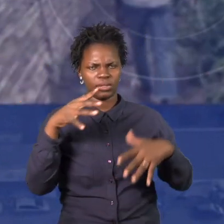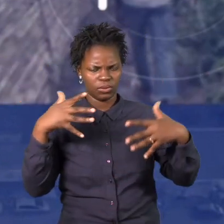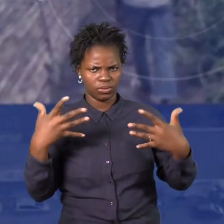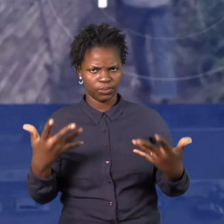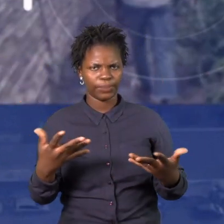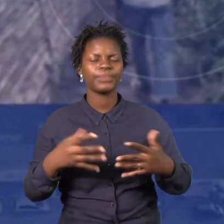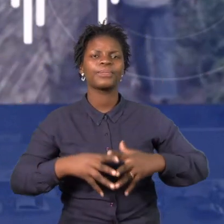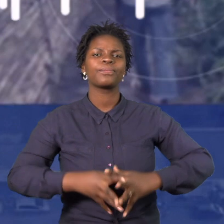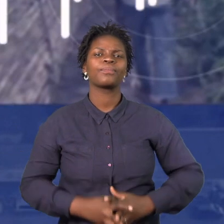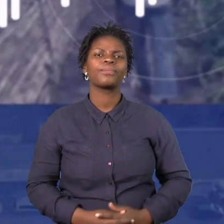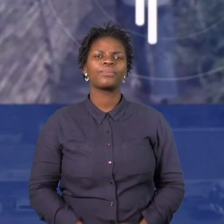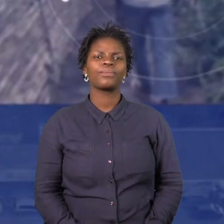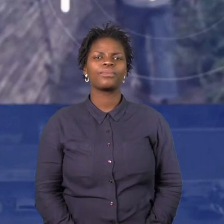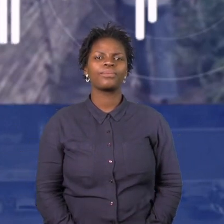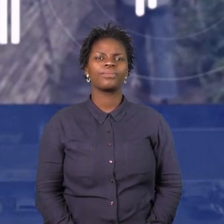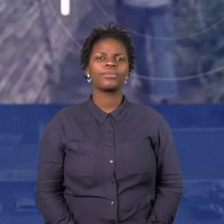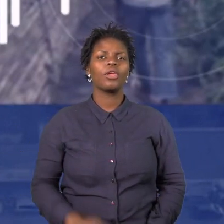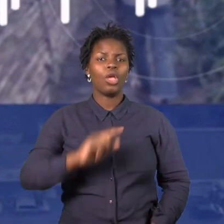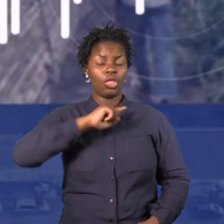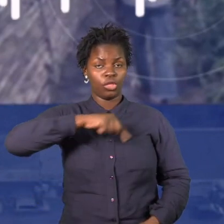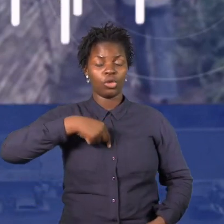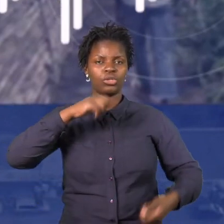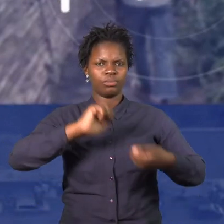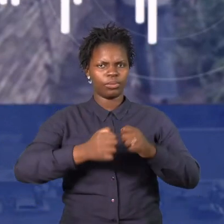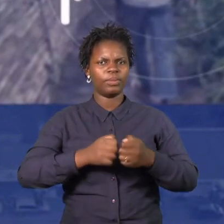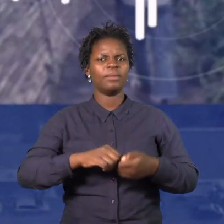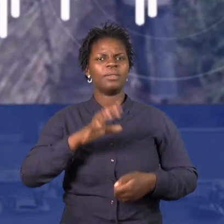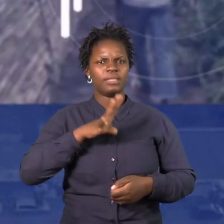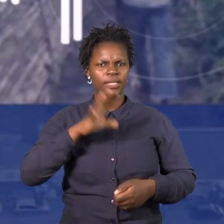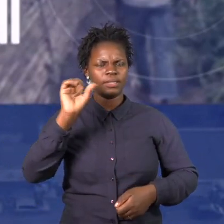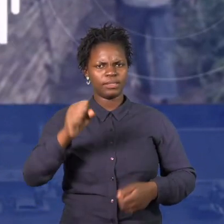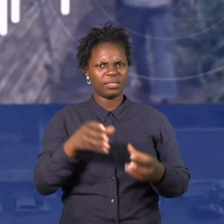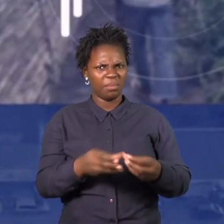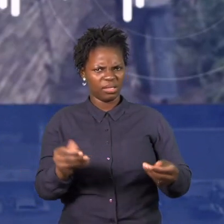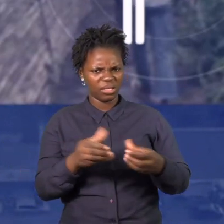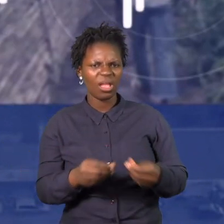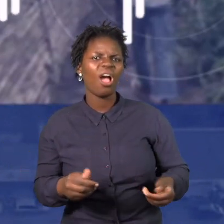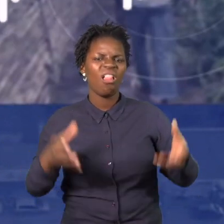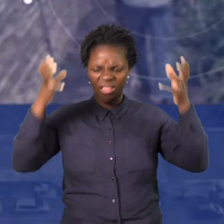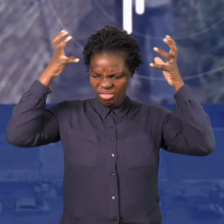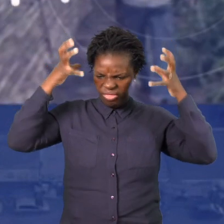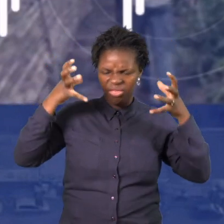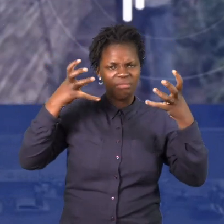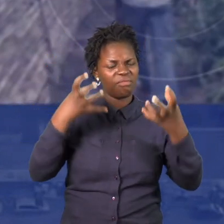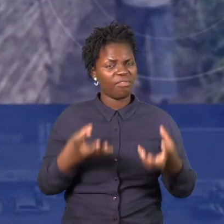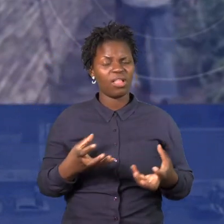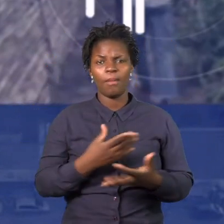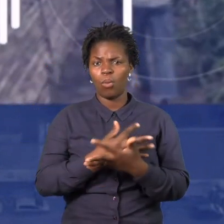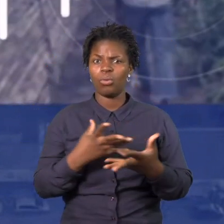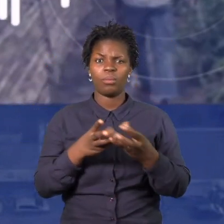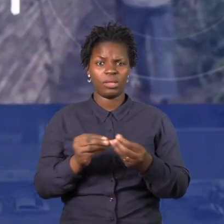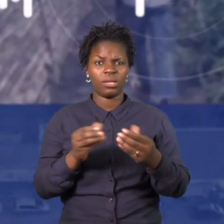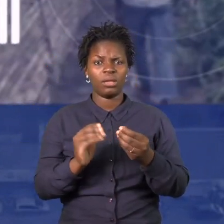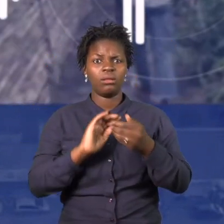a desenvolver uma matéria que tem que ver com segurança dos colaboradores em empresas de construção civil. Estivemos no bairro do